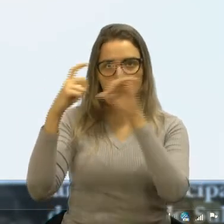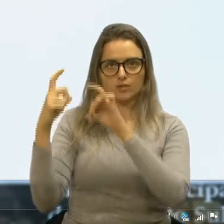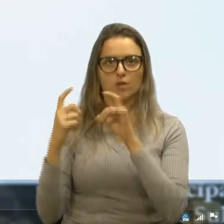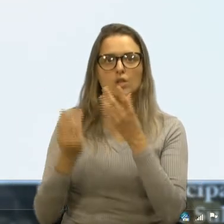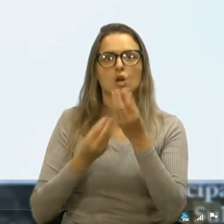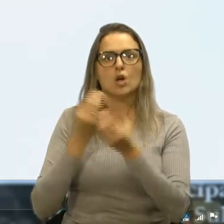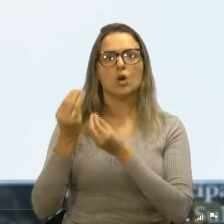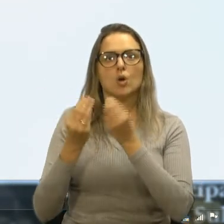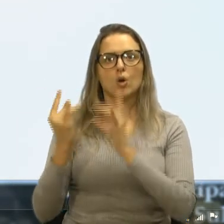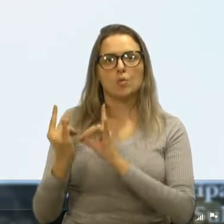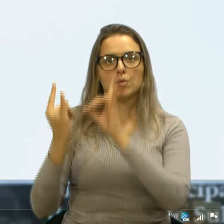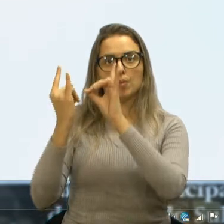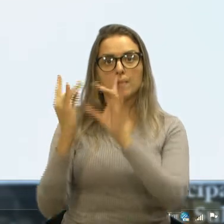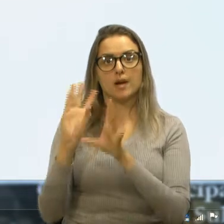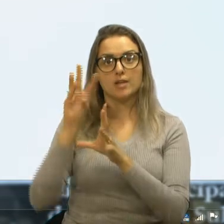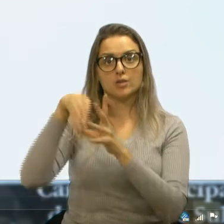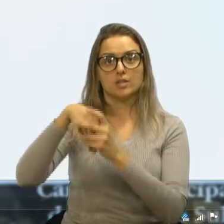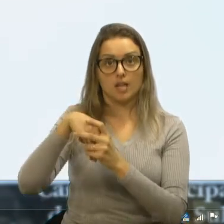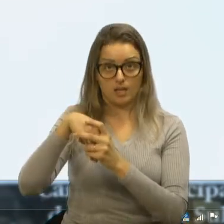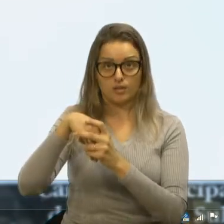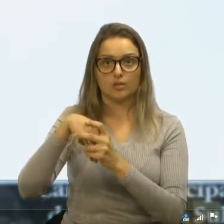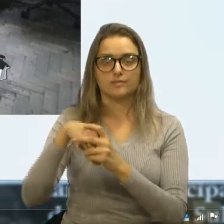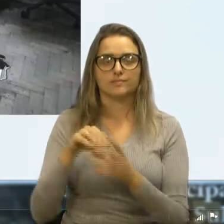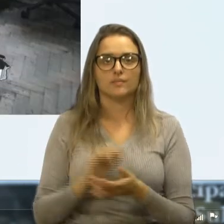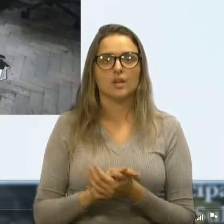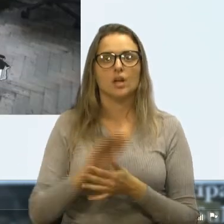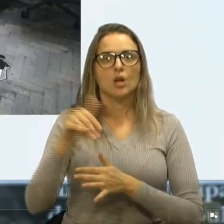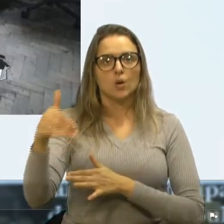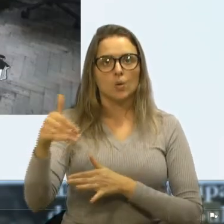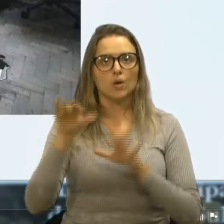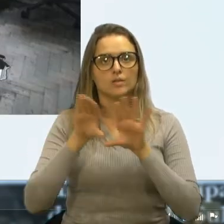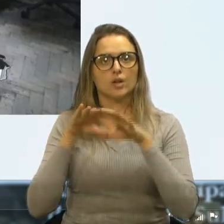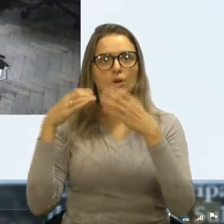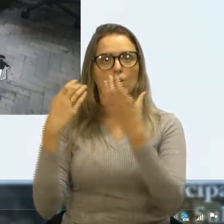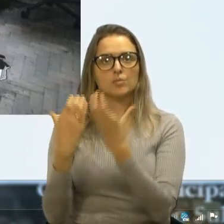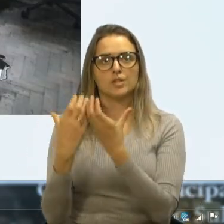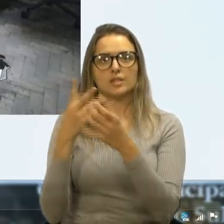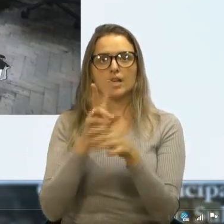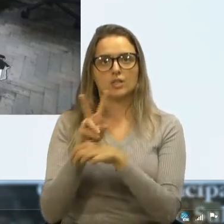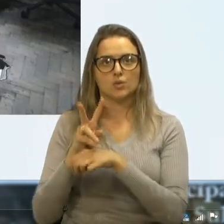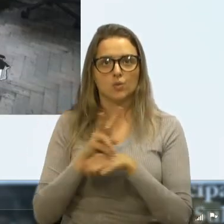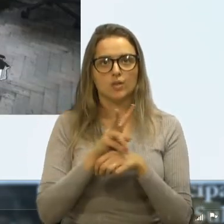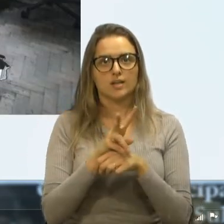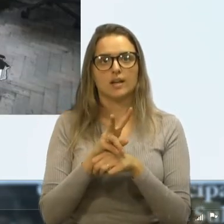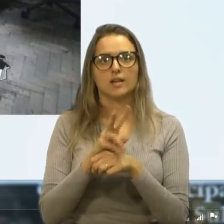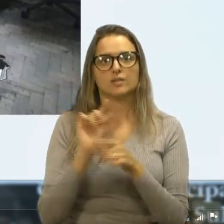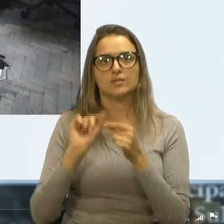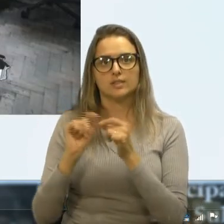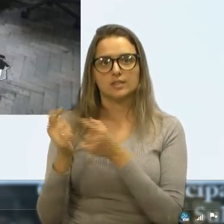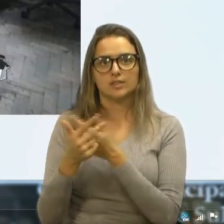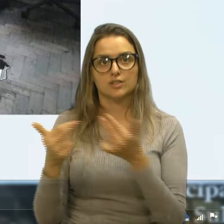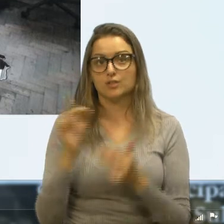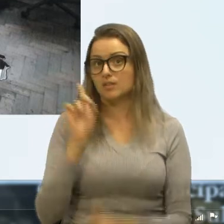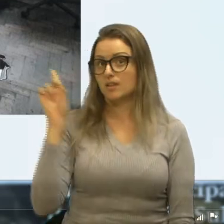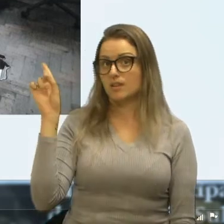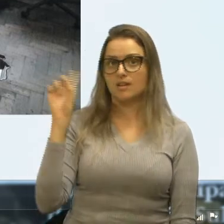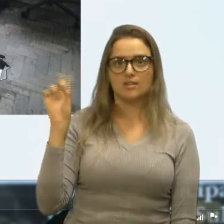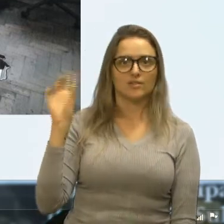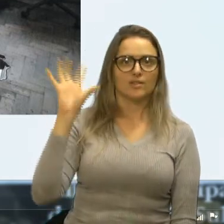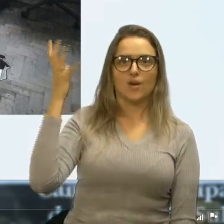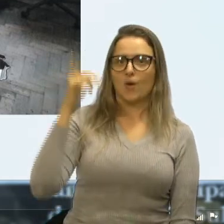prédio lá dentro. Até então, quando a comunidade estava lá dentro com as suas forças vivas, isso não acontecia.